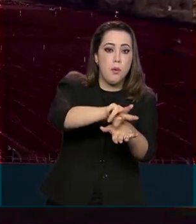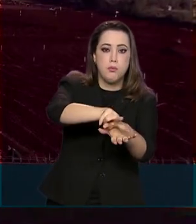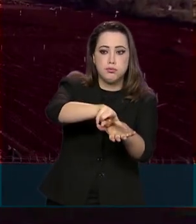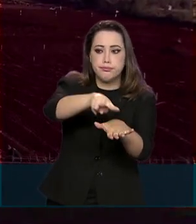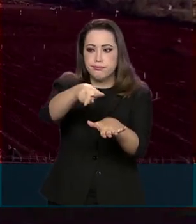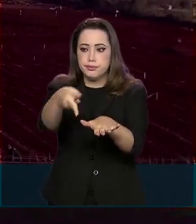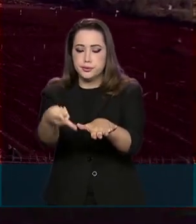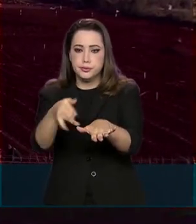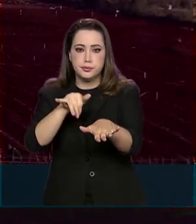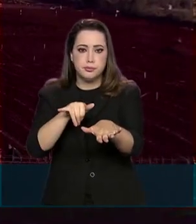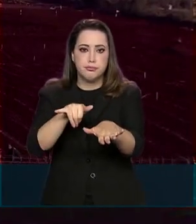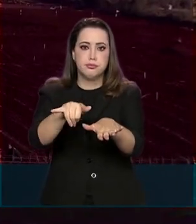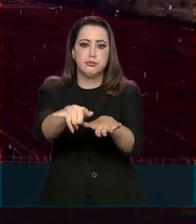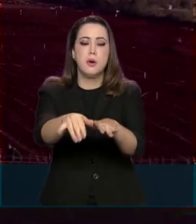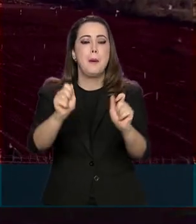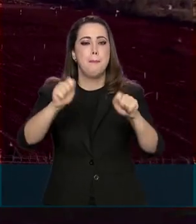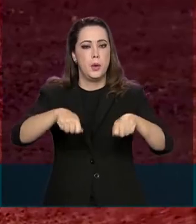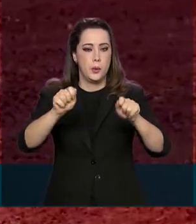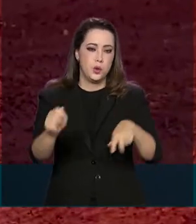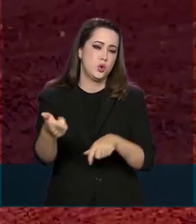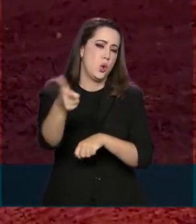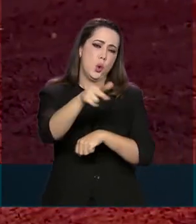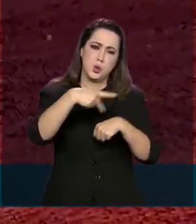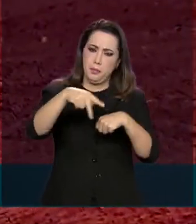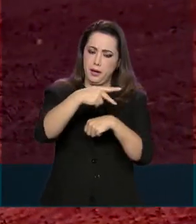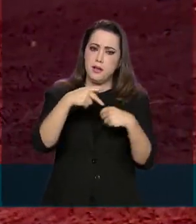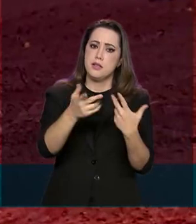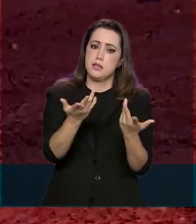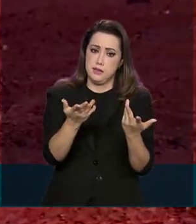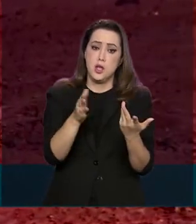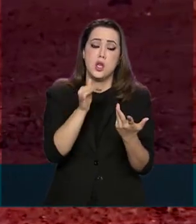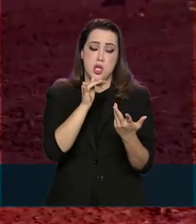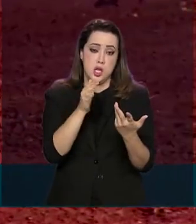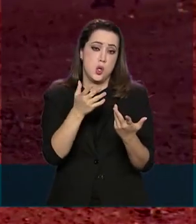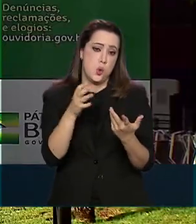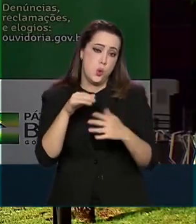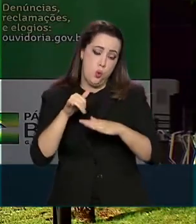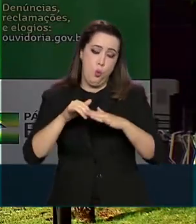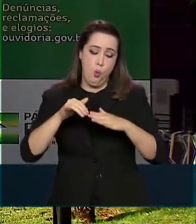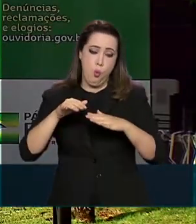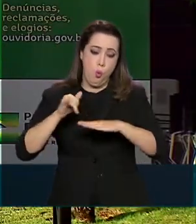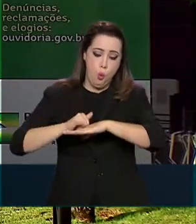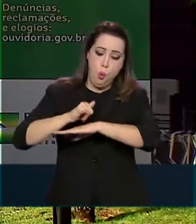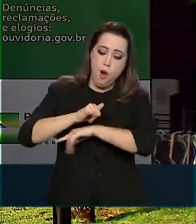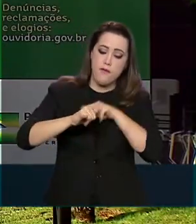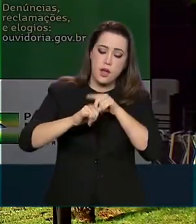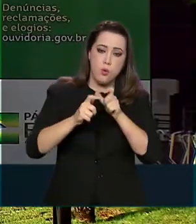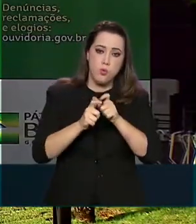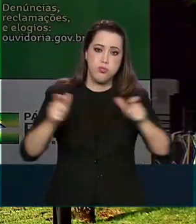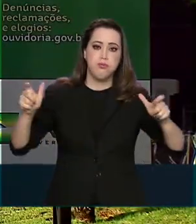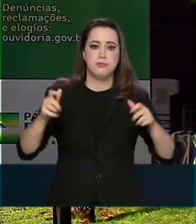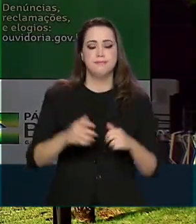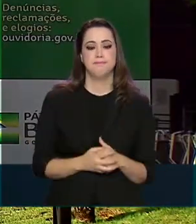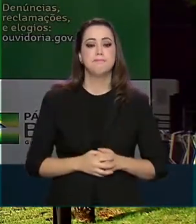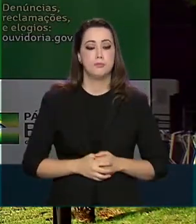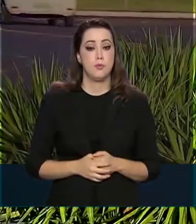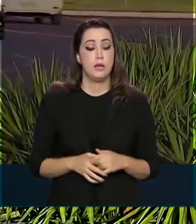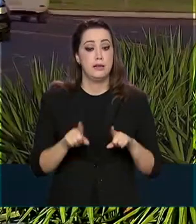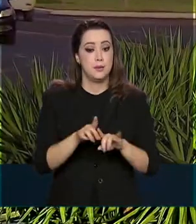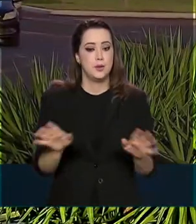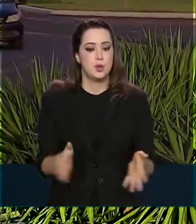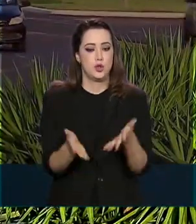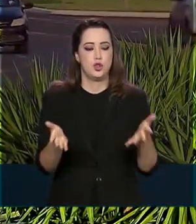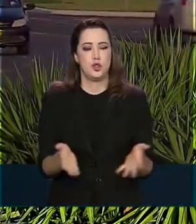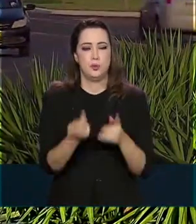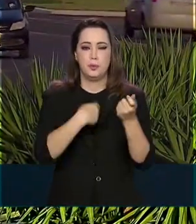receber e fazer voos internacionais com aeronaves de grande porte. A reforma também é um estímulo para a economia,